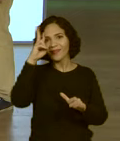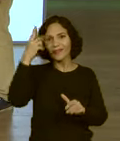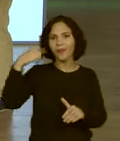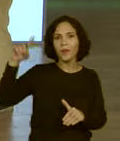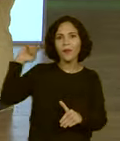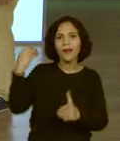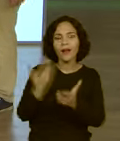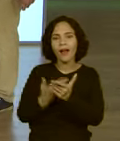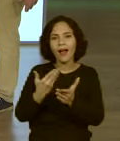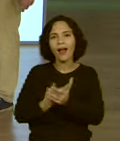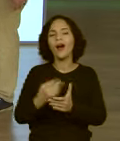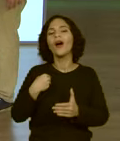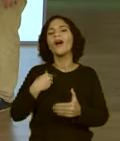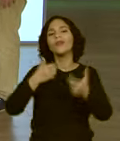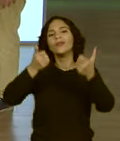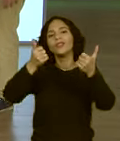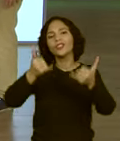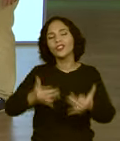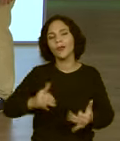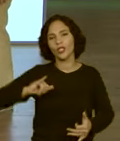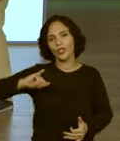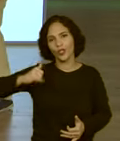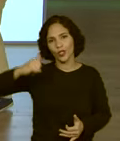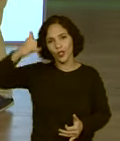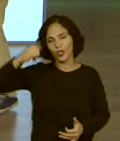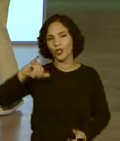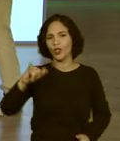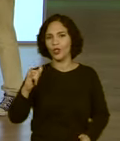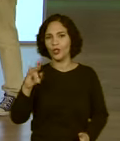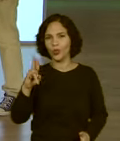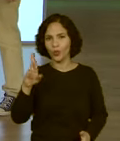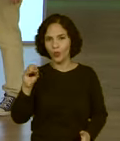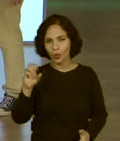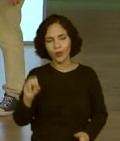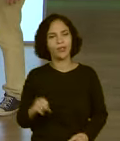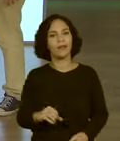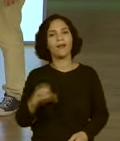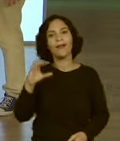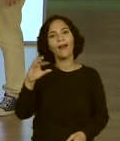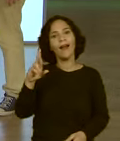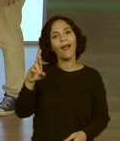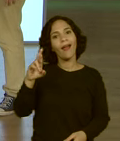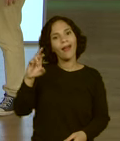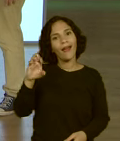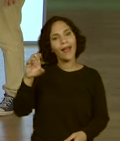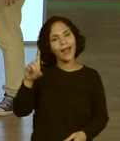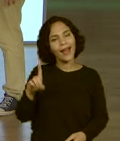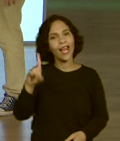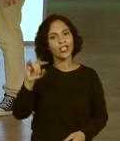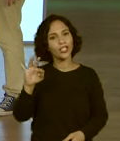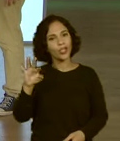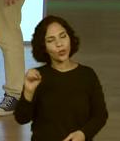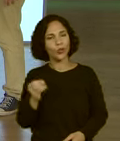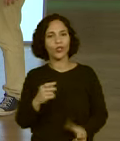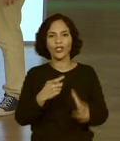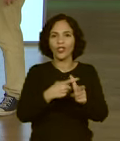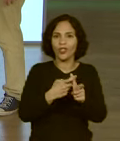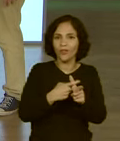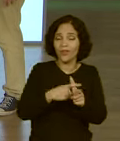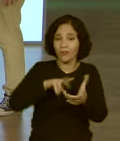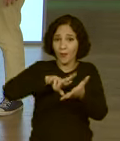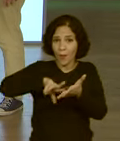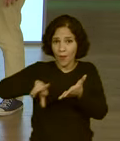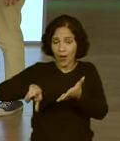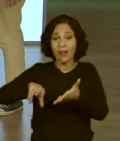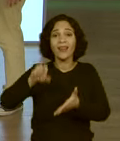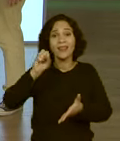aula que nós falamos sobre crédito, sobre juros, sobre dívidas? Exatamente. Aqui, quando a família gasta mais do que